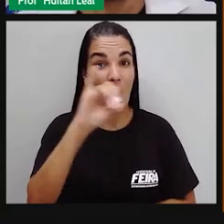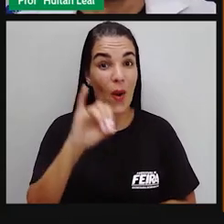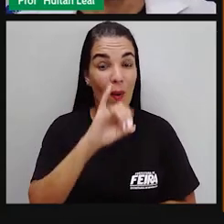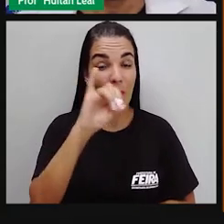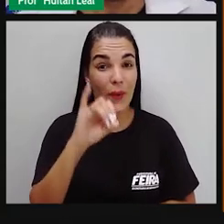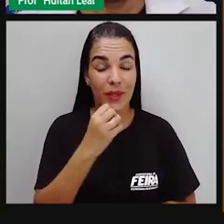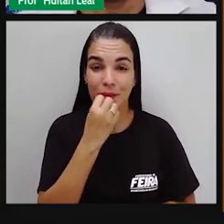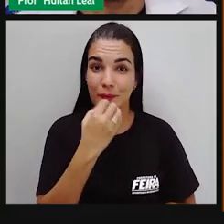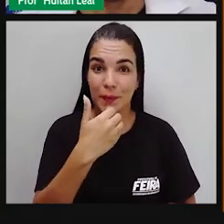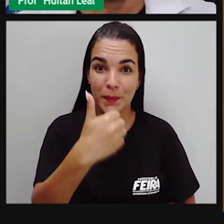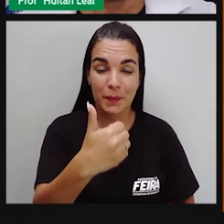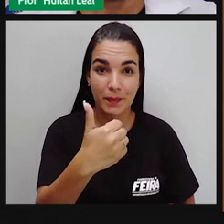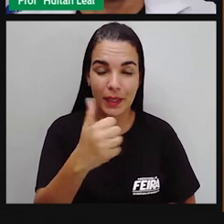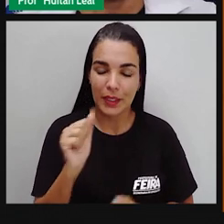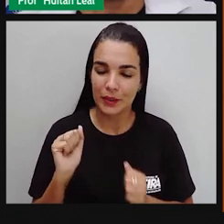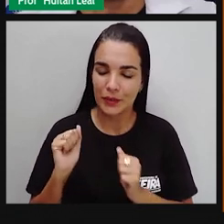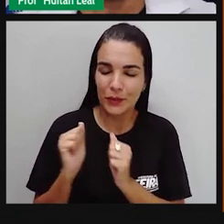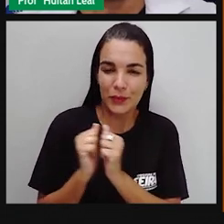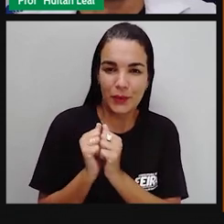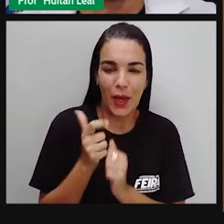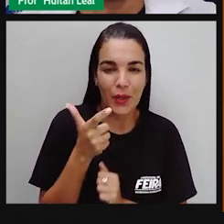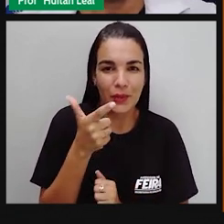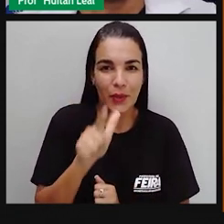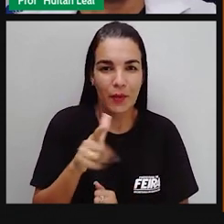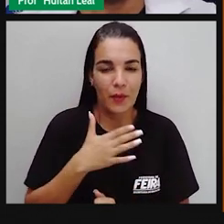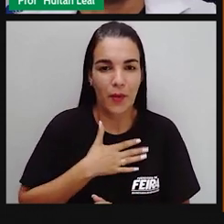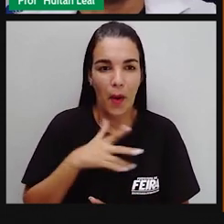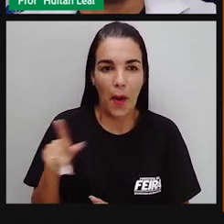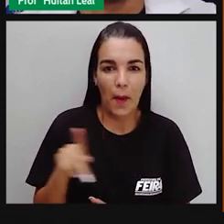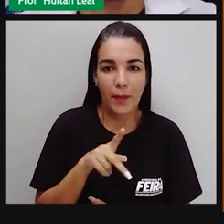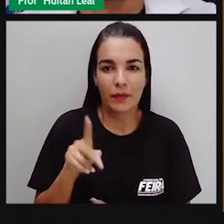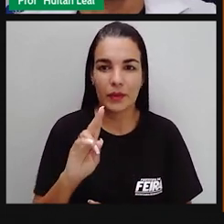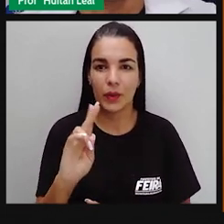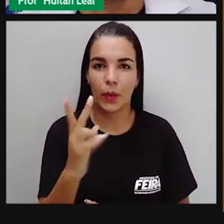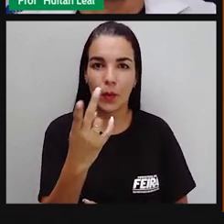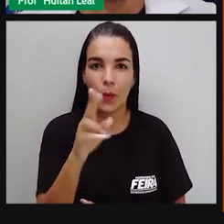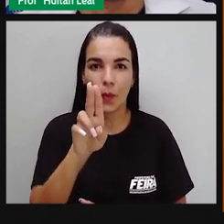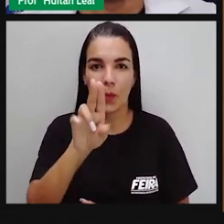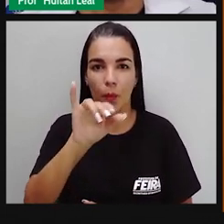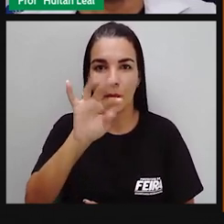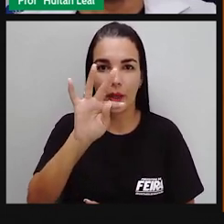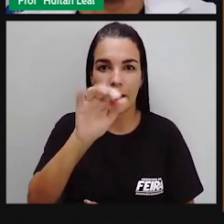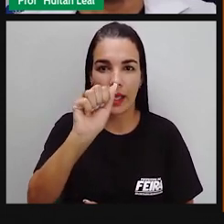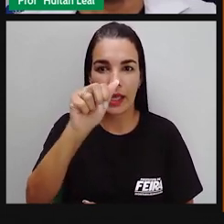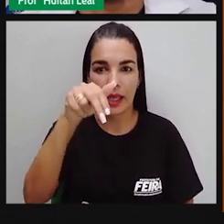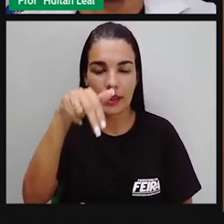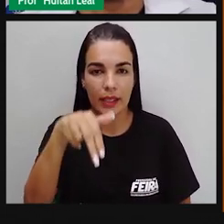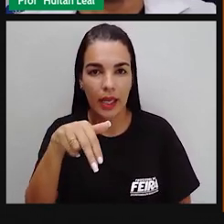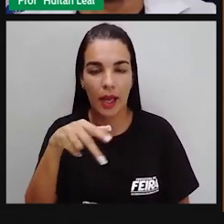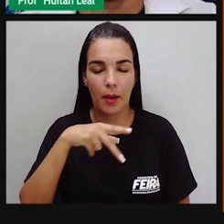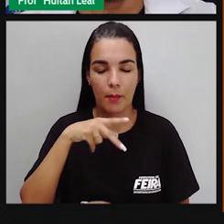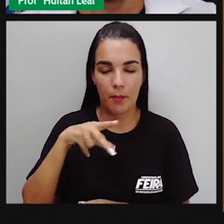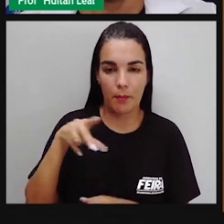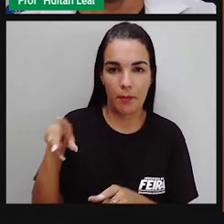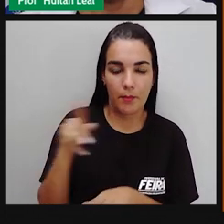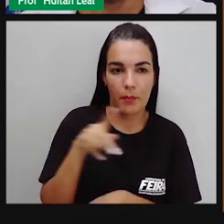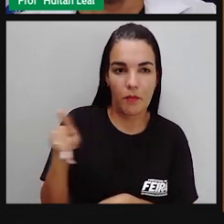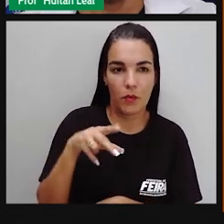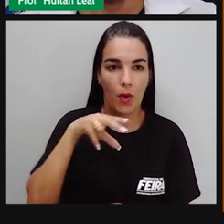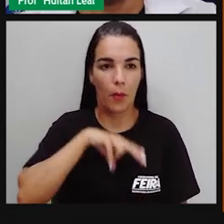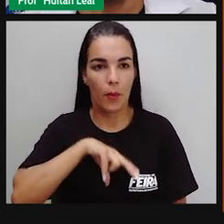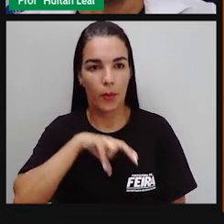Olá, pessoal, mais uma vez juntos, eu, professor Itam Leal, professor de língua portuguesa da Escola Rosa Maria